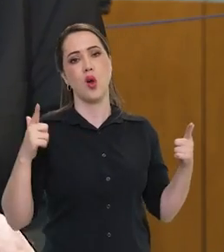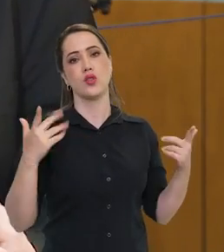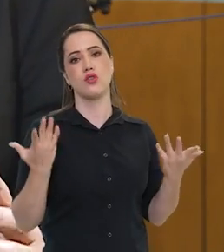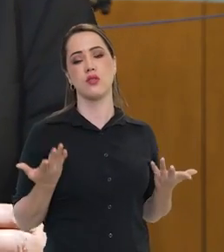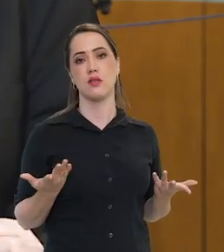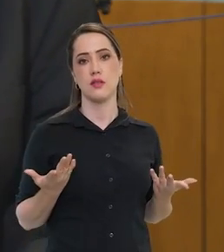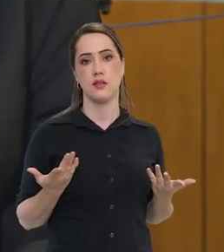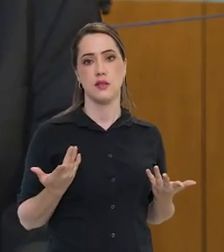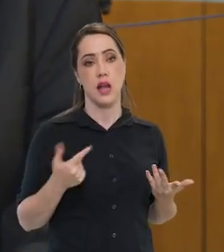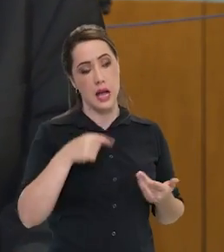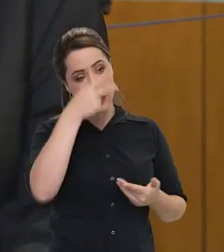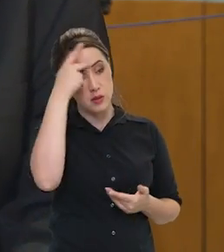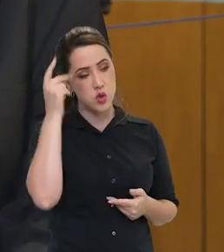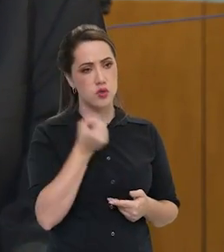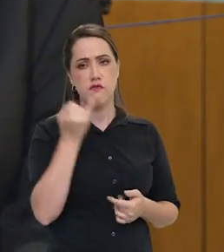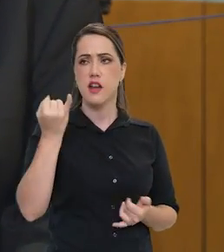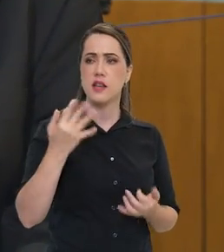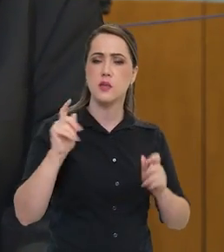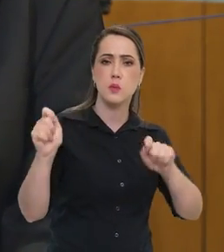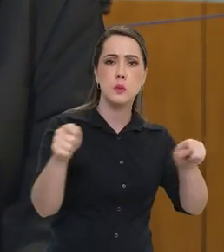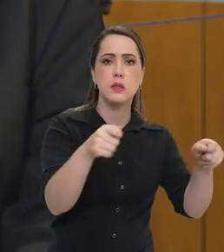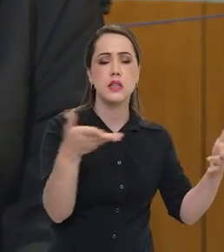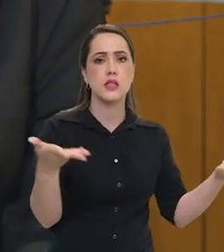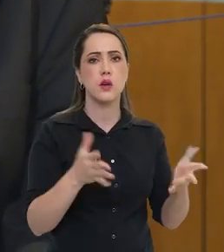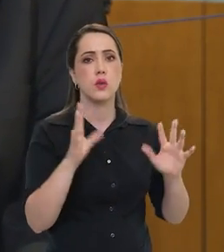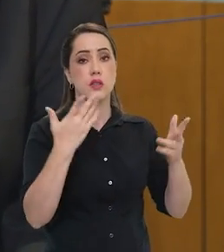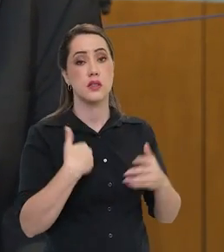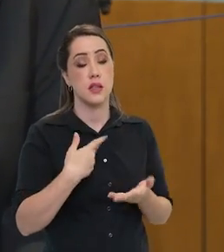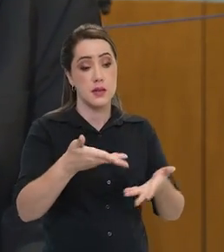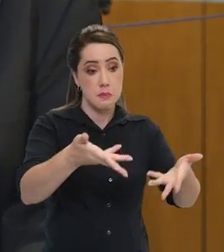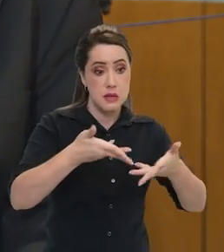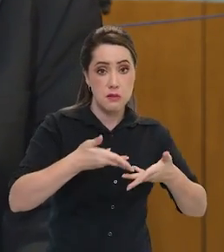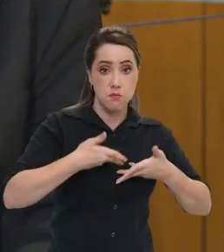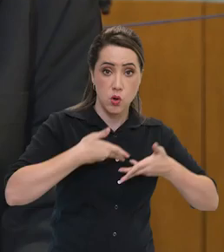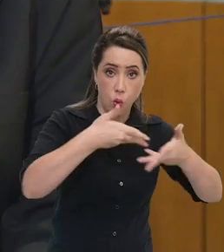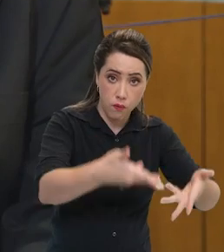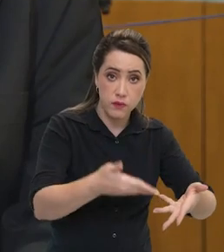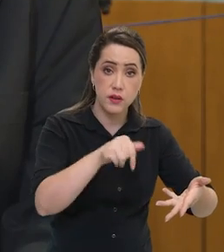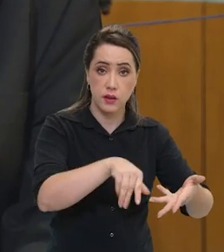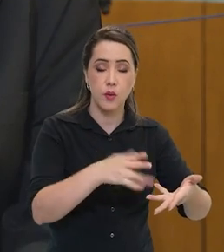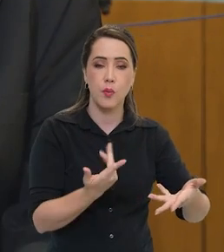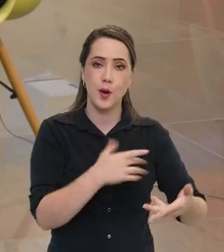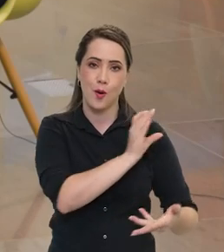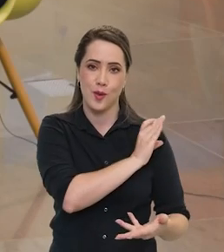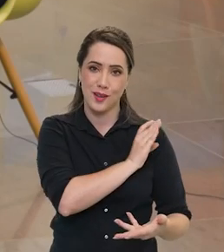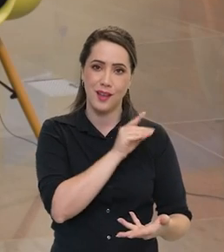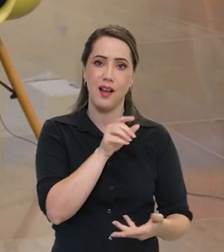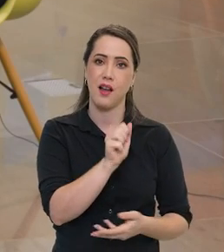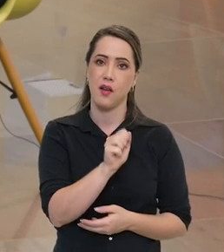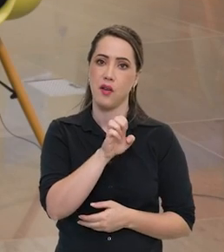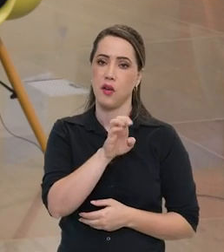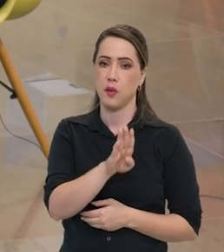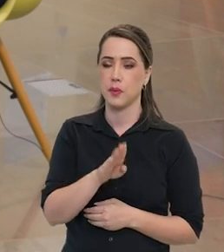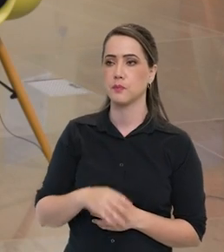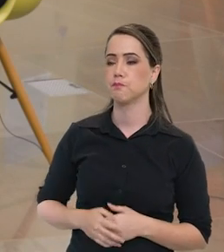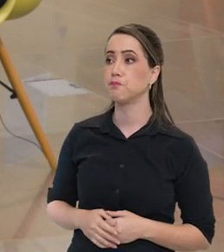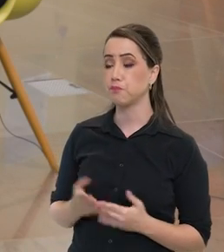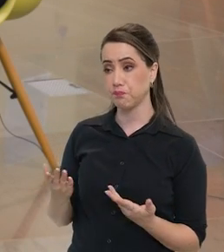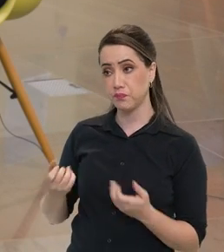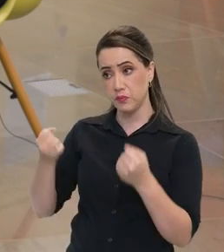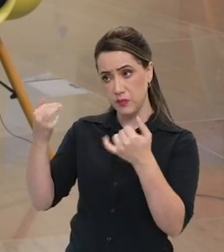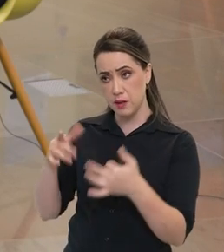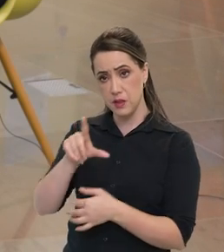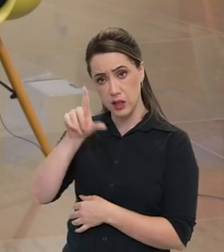acontecendo e me recebem para comandar a Agência Espacial Brasileira agora. Falando na Lua, há exatos